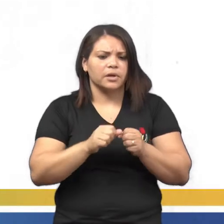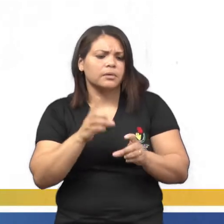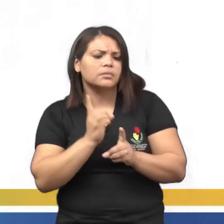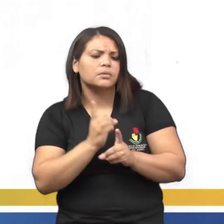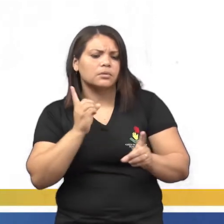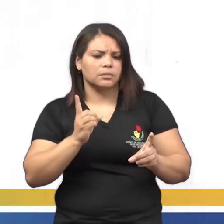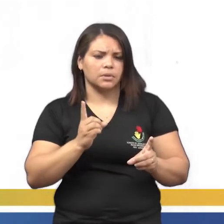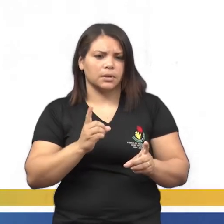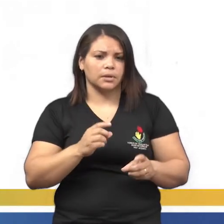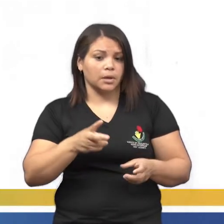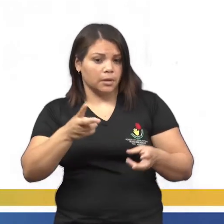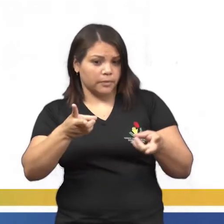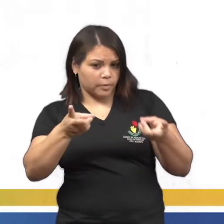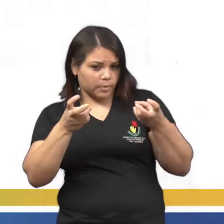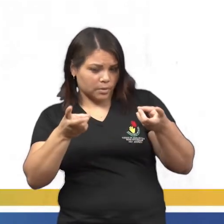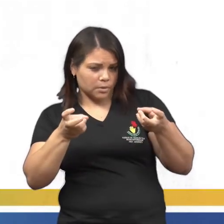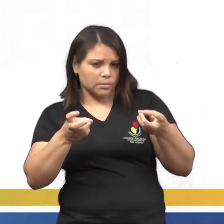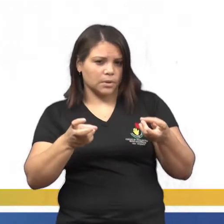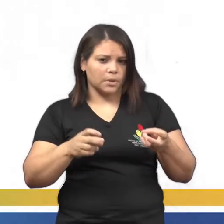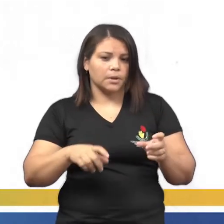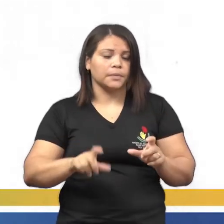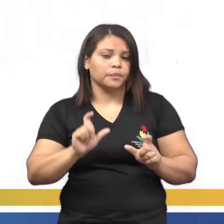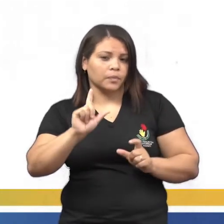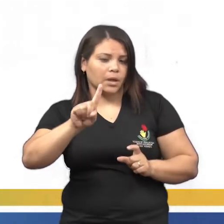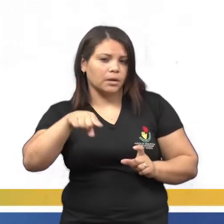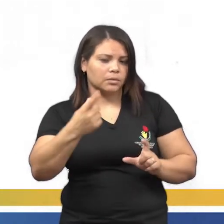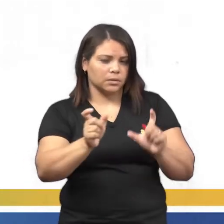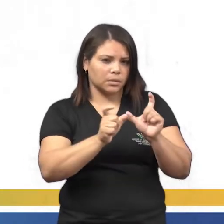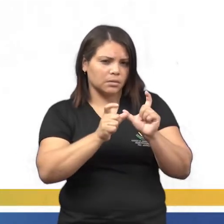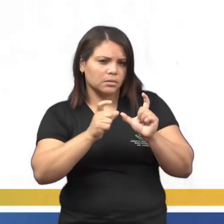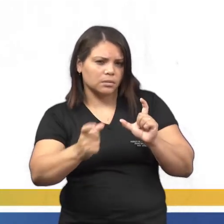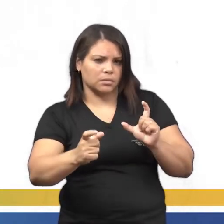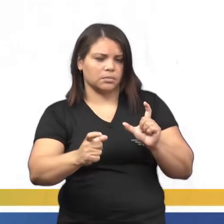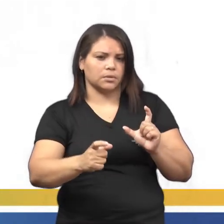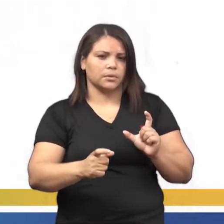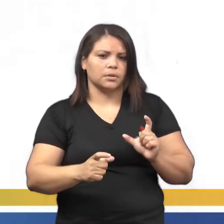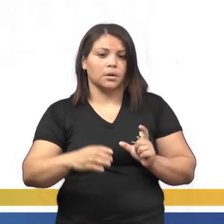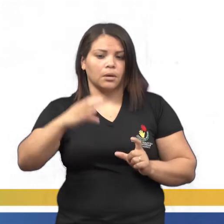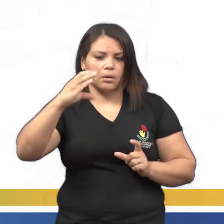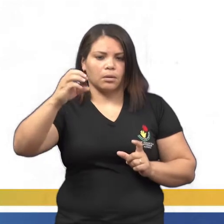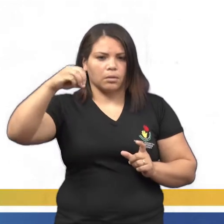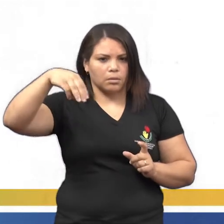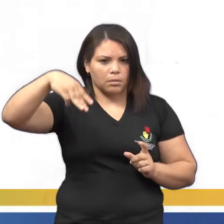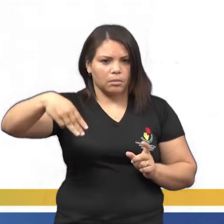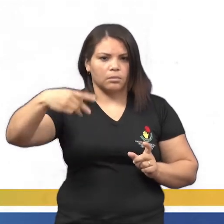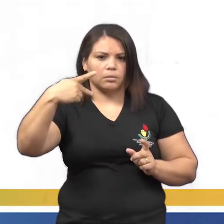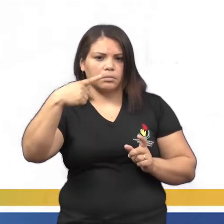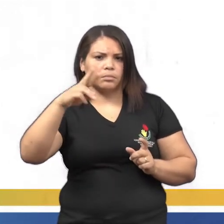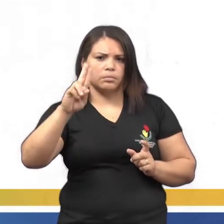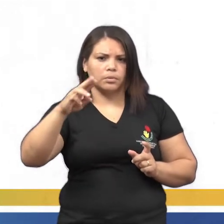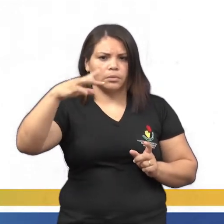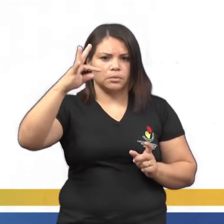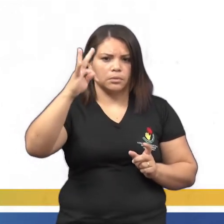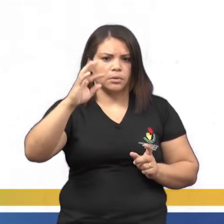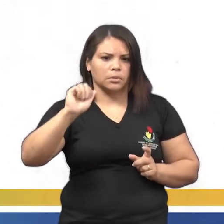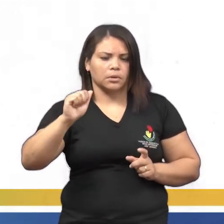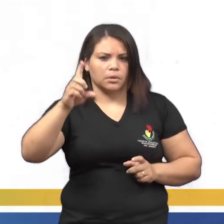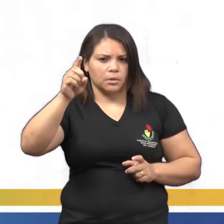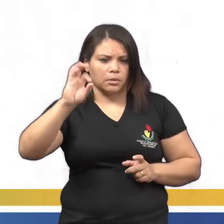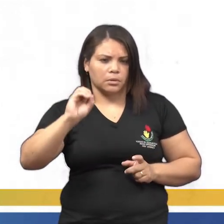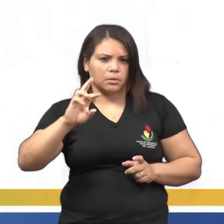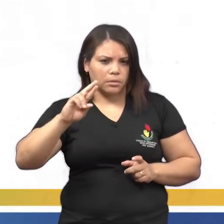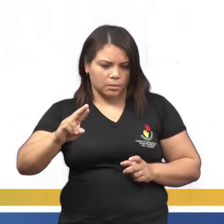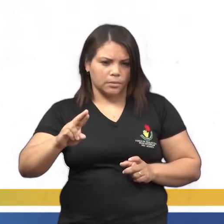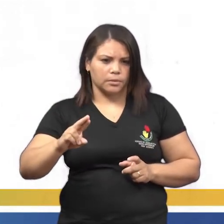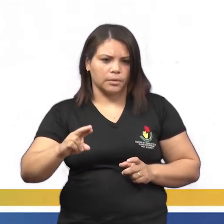isso? Eu vou observar a próxima sílaba, né? No caso aí eu tenho COMPUTADOR. O PU, né? A